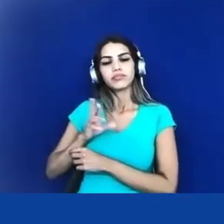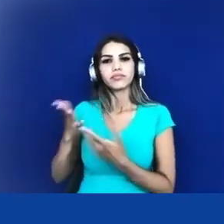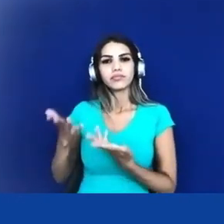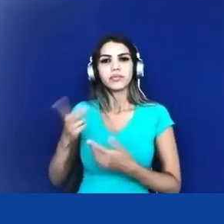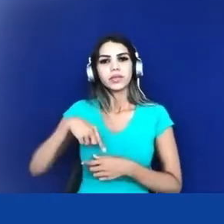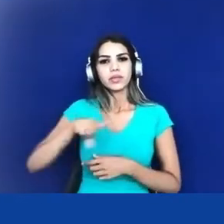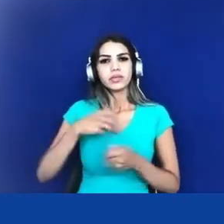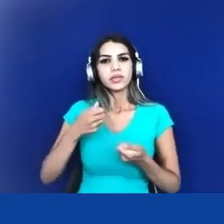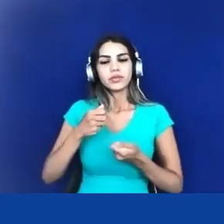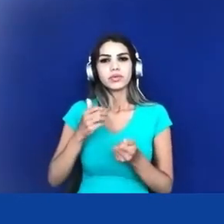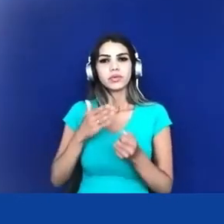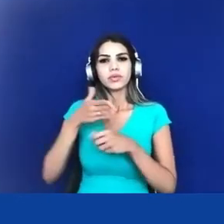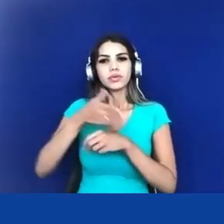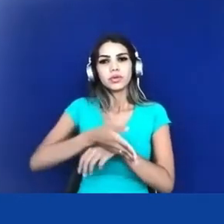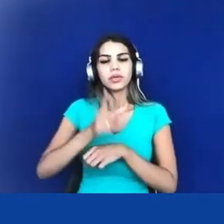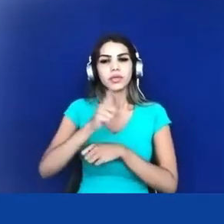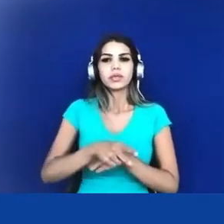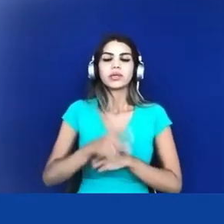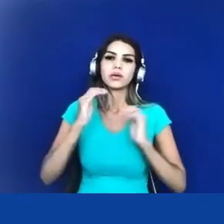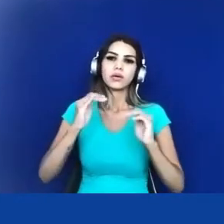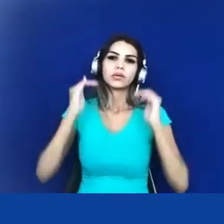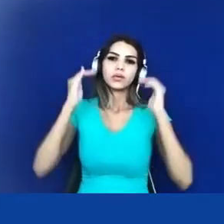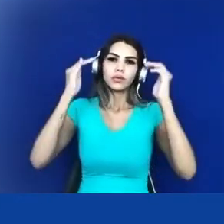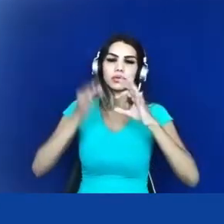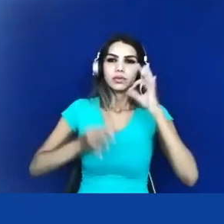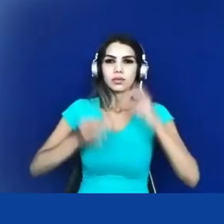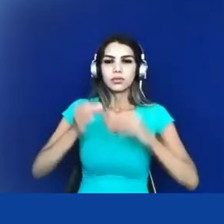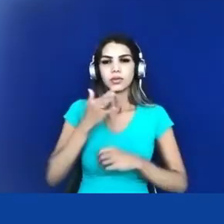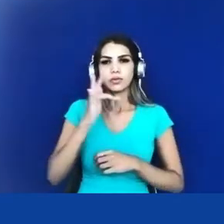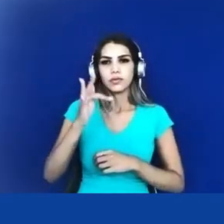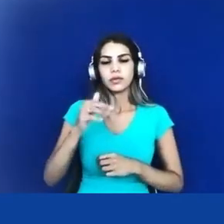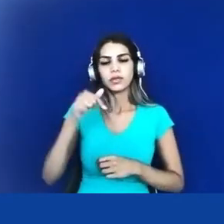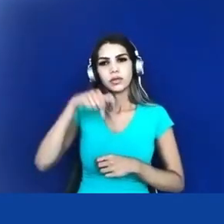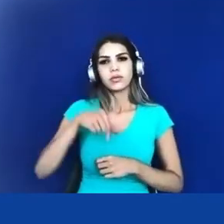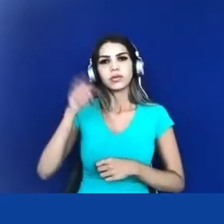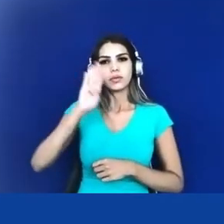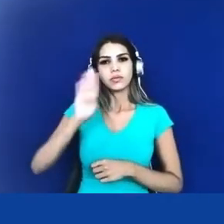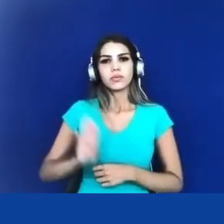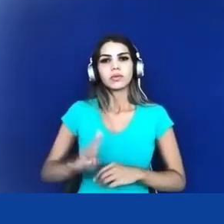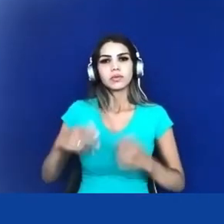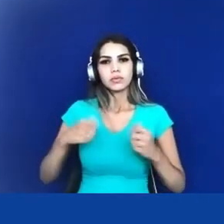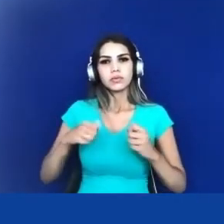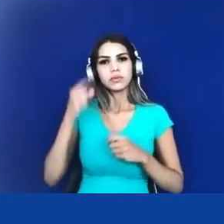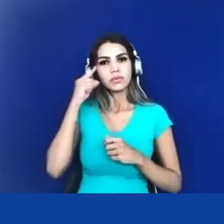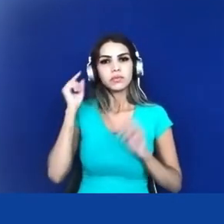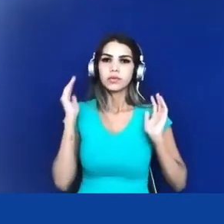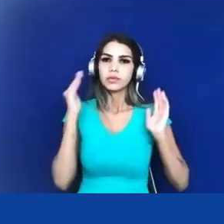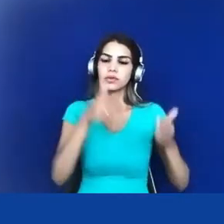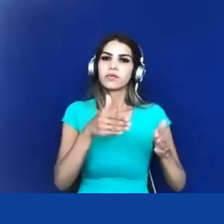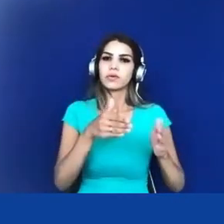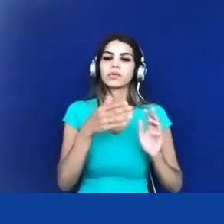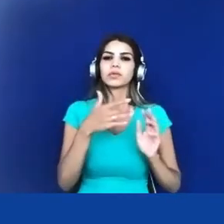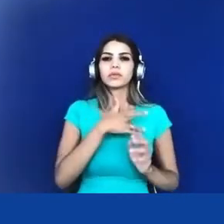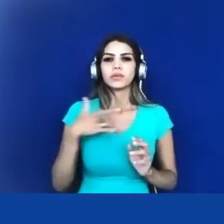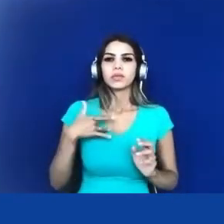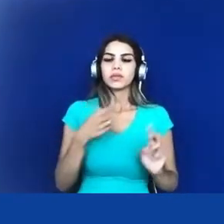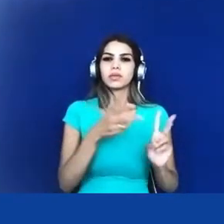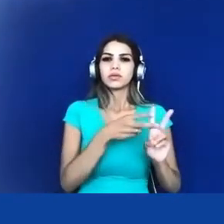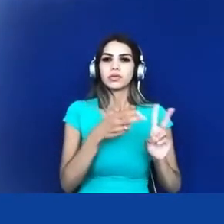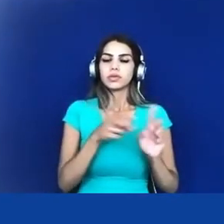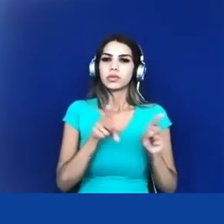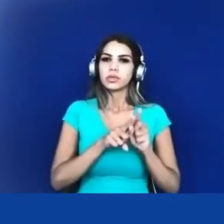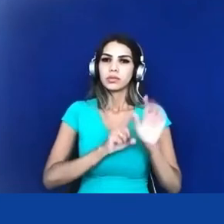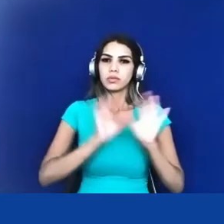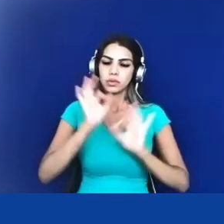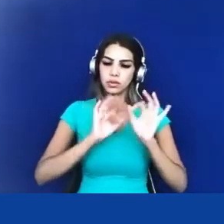para que o governo brasileiro o Estado brasileiro pudesse pensar uma saúde indígena e um plano de enfrentamento à pandemia da